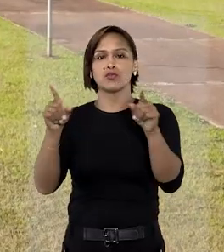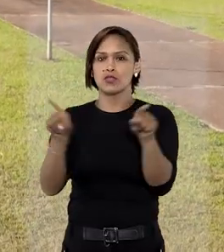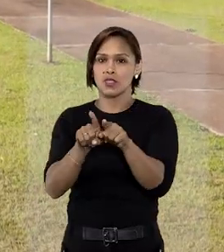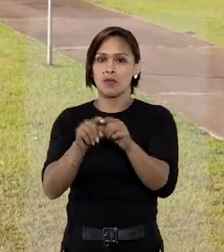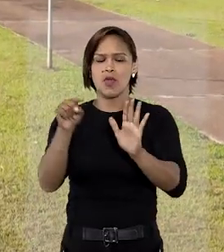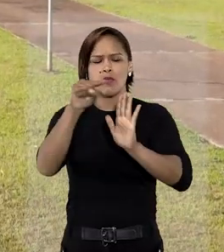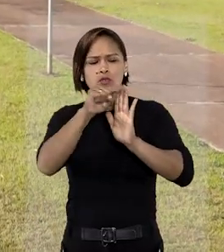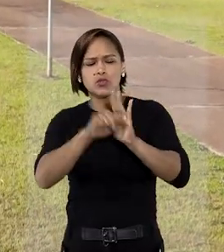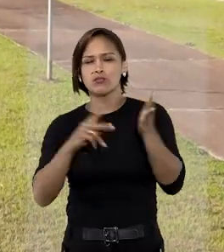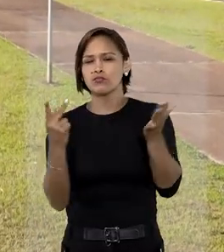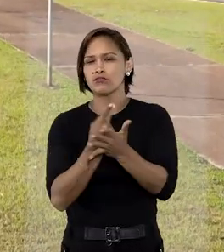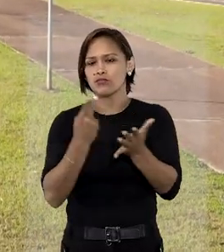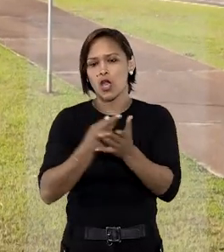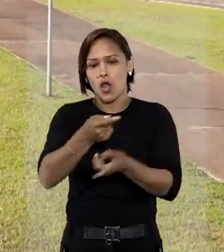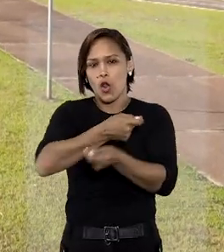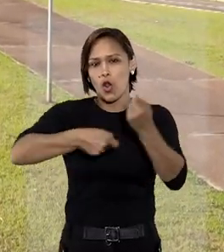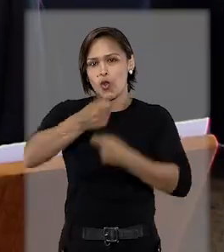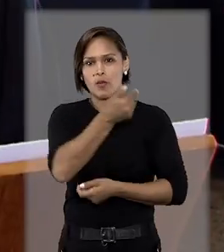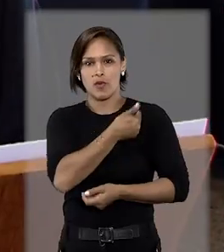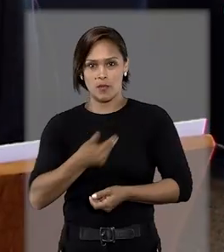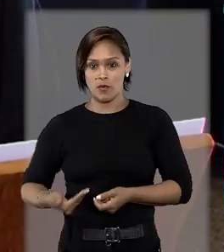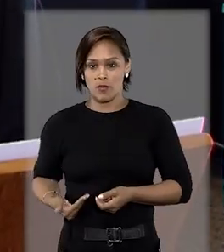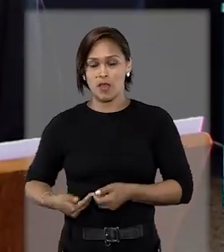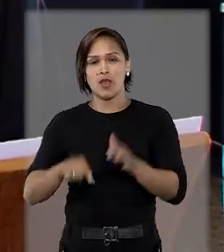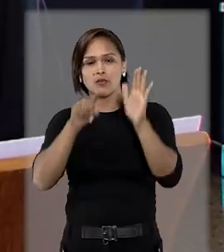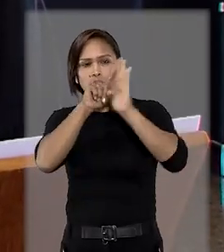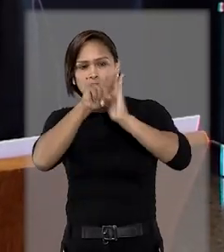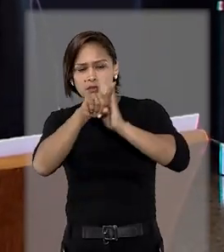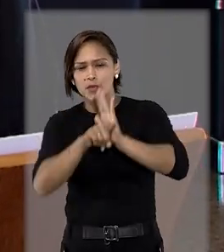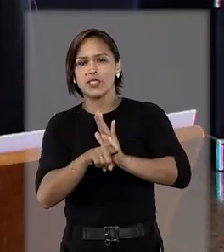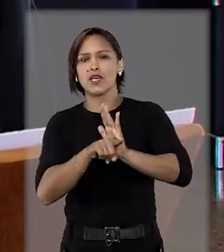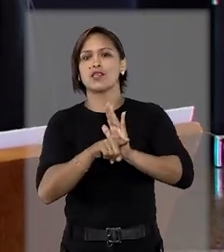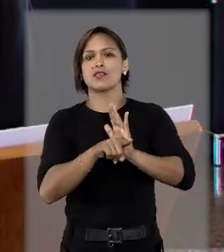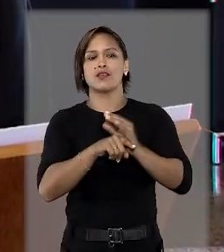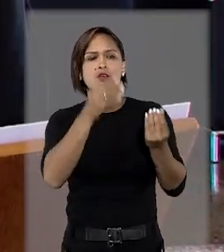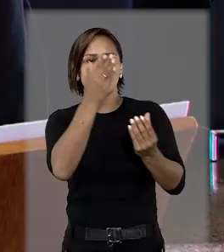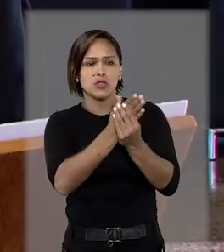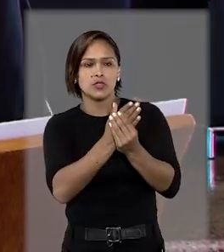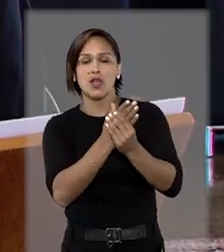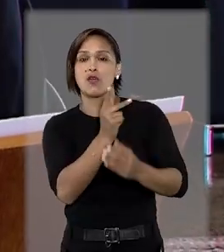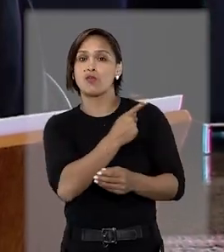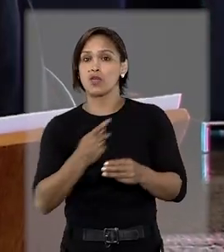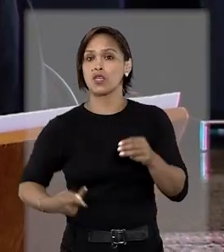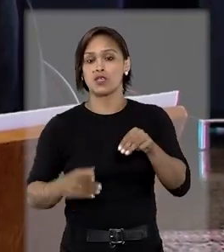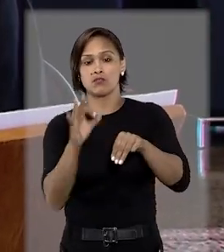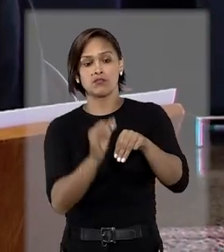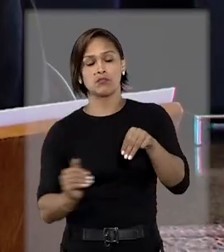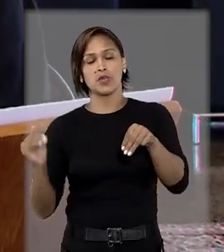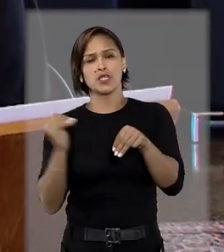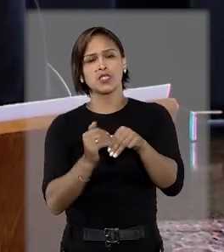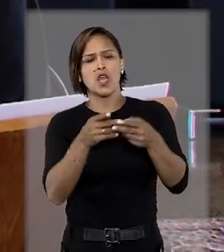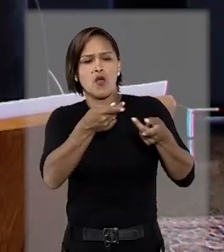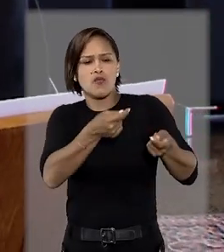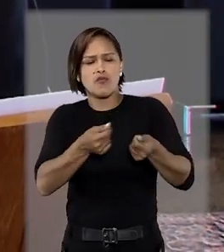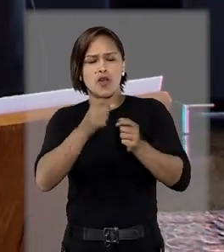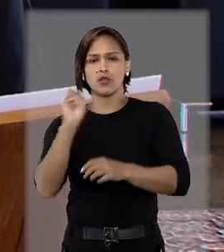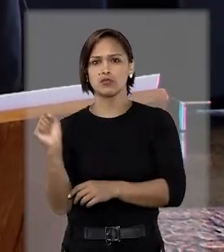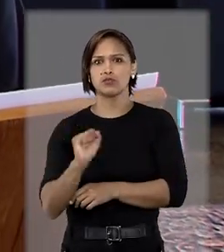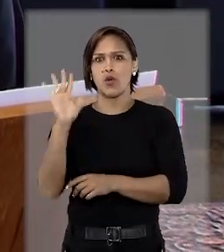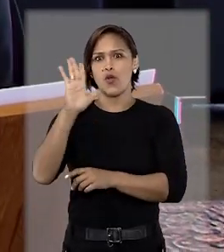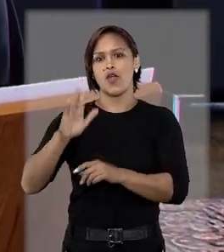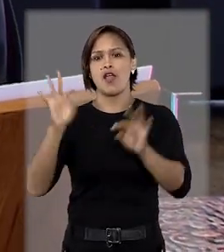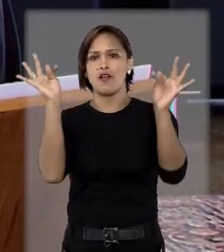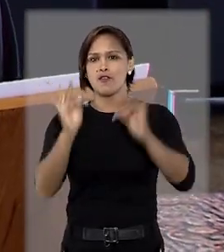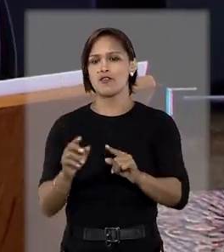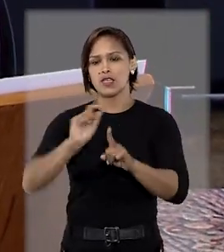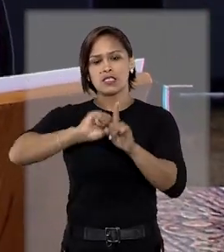disso, apontou lesão à economia pública. Ao analisar o caso, o ministro Humberto Martins considerou que o gasto de altos valores com a Festa da